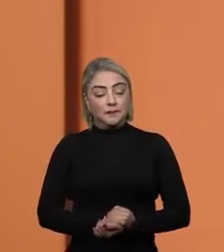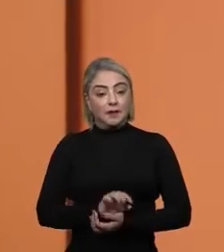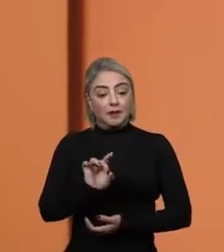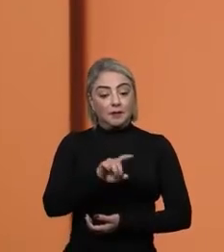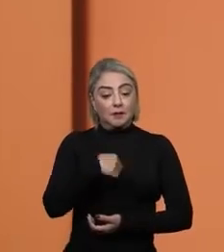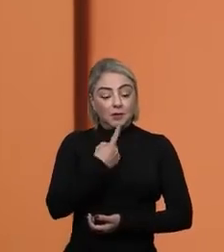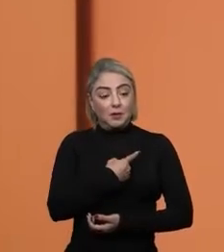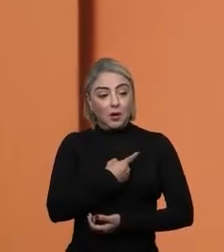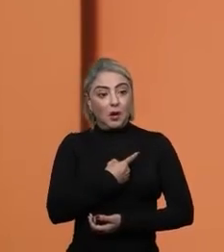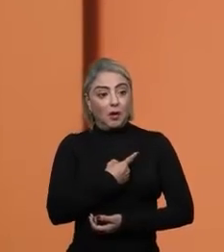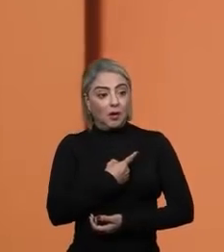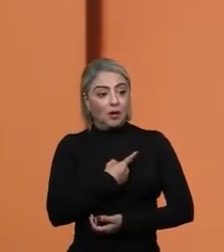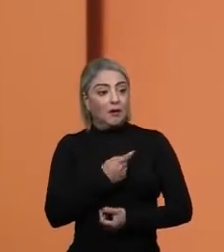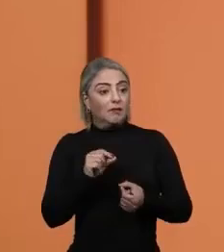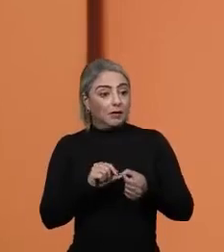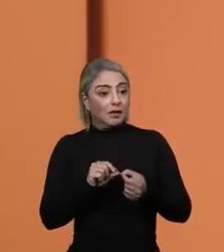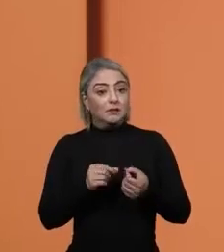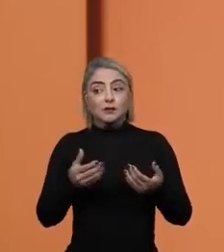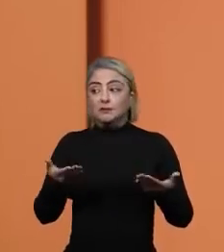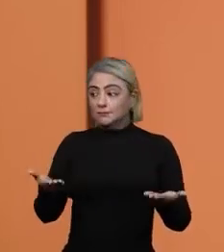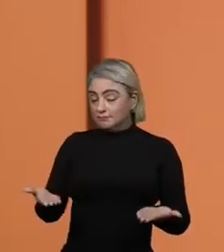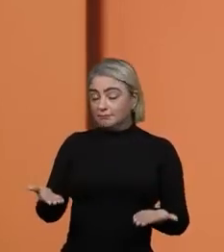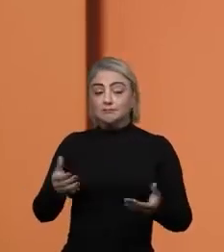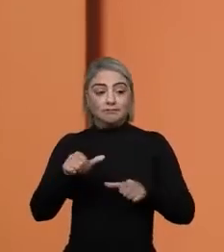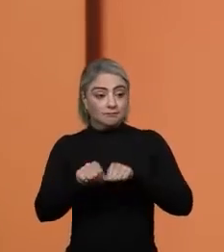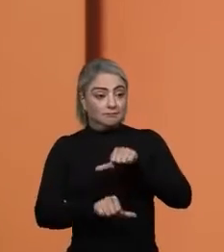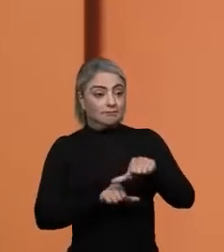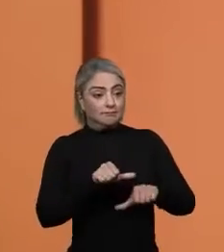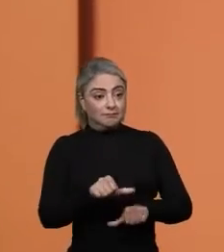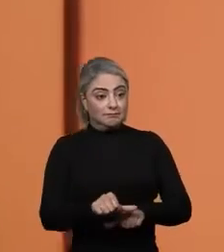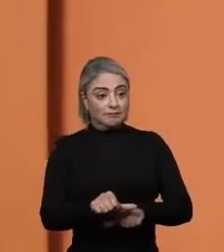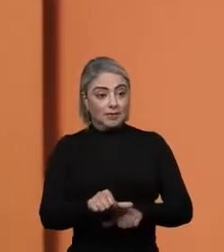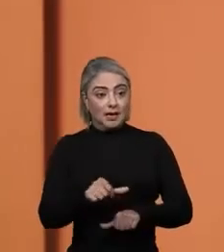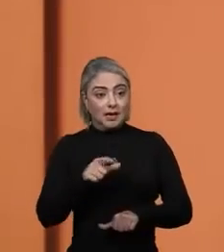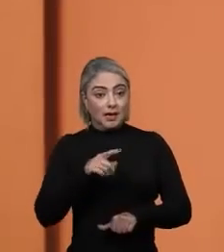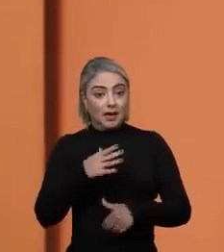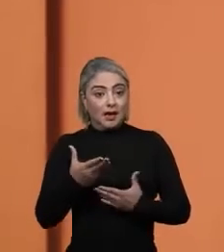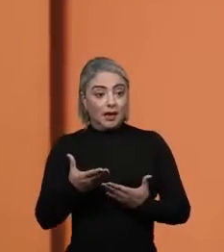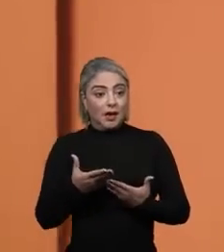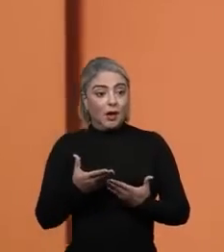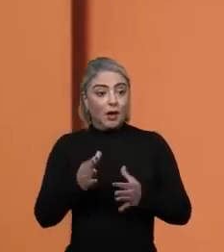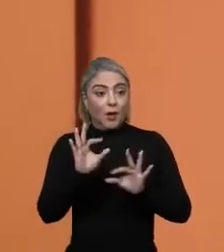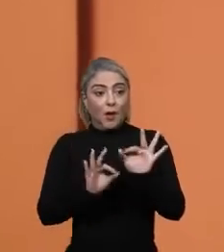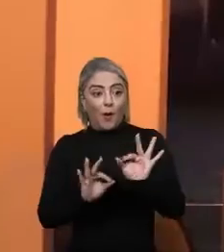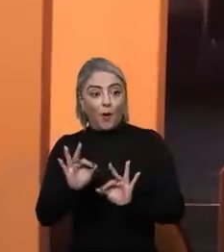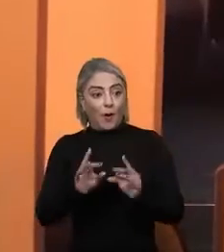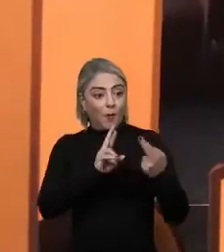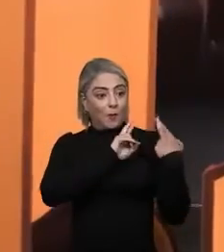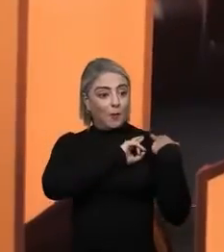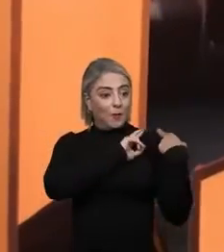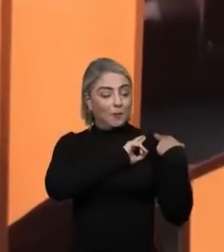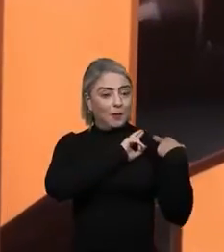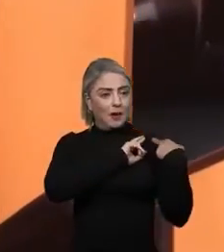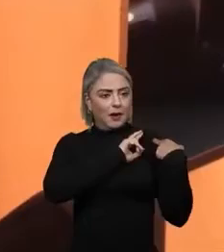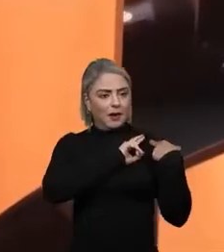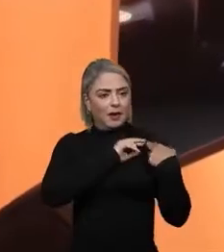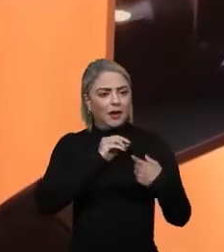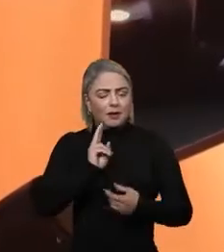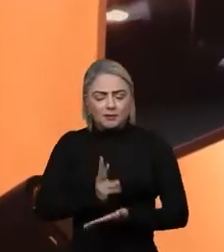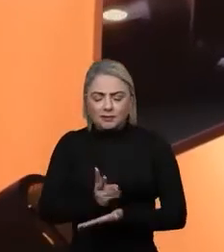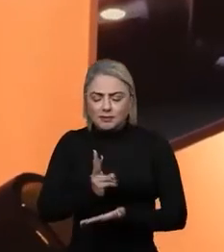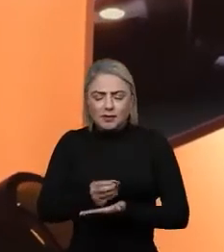aí, o que nós estamos fazendo para mudar? Que sejamos rebeldes organizacionais responsáveis, tentando sempre entregar